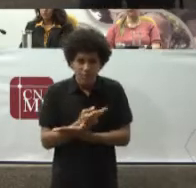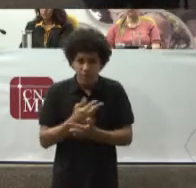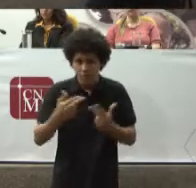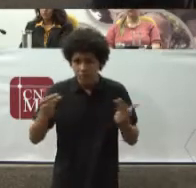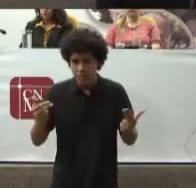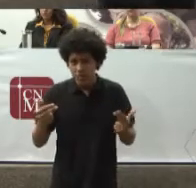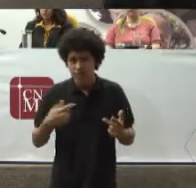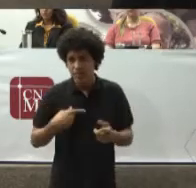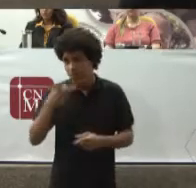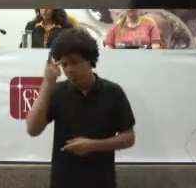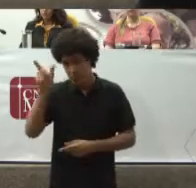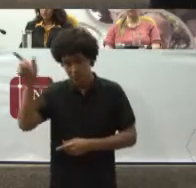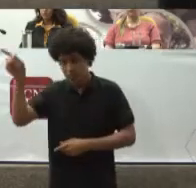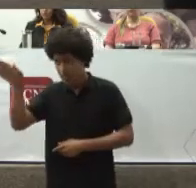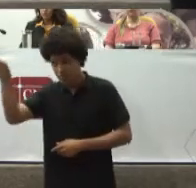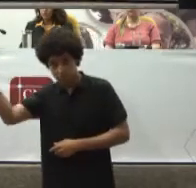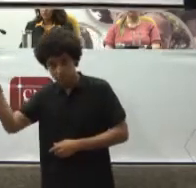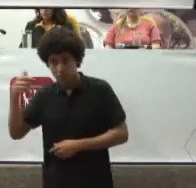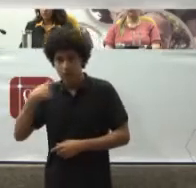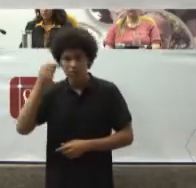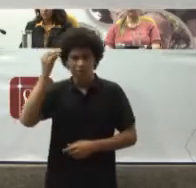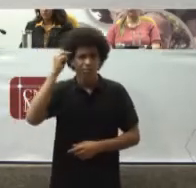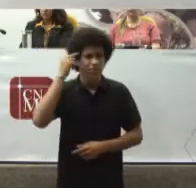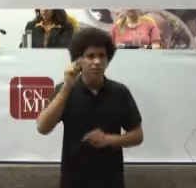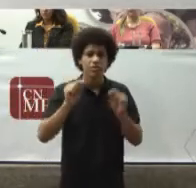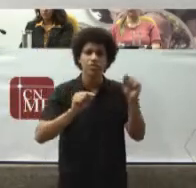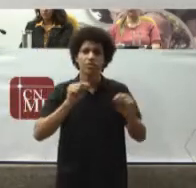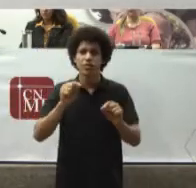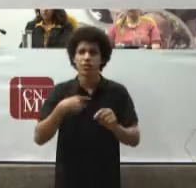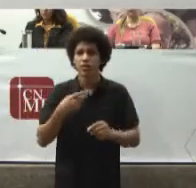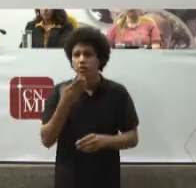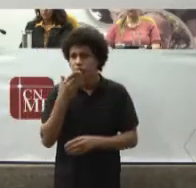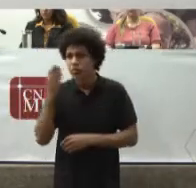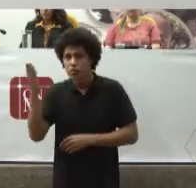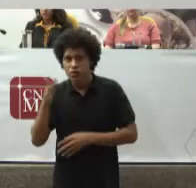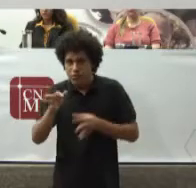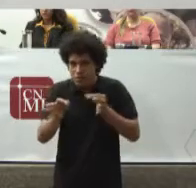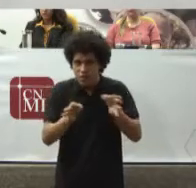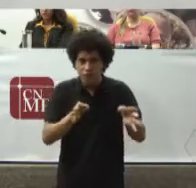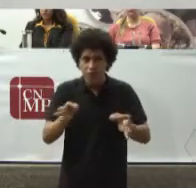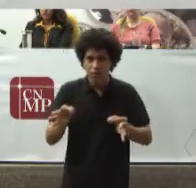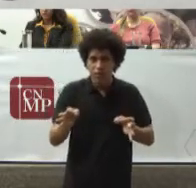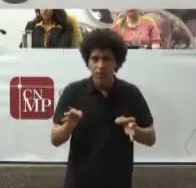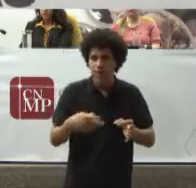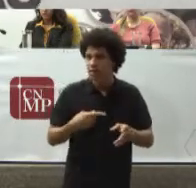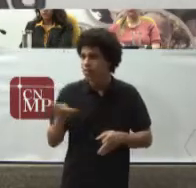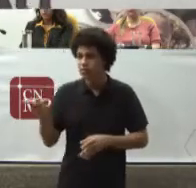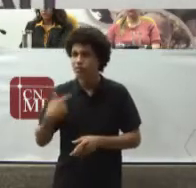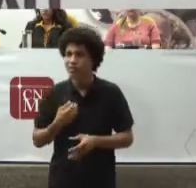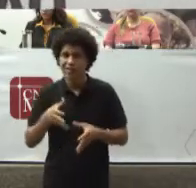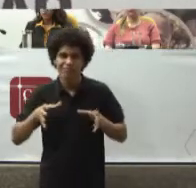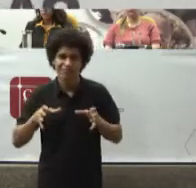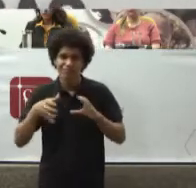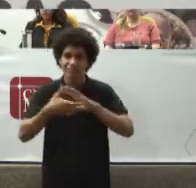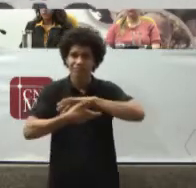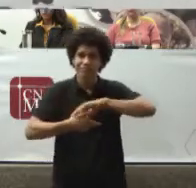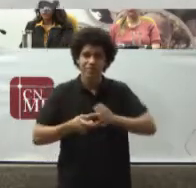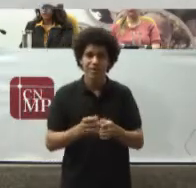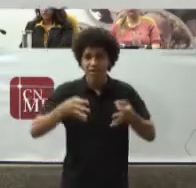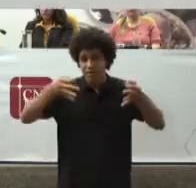Entende Que aquela Aquele pedido De correção De uma política Pública Está na esfera De